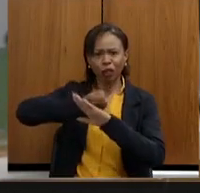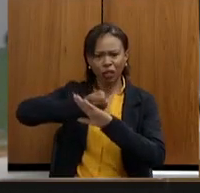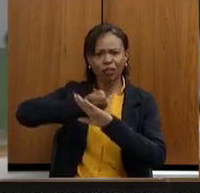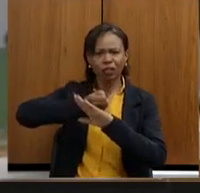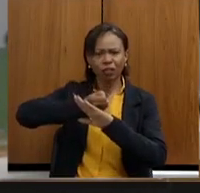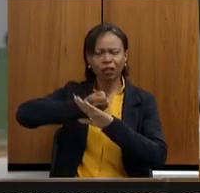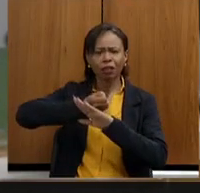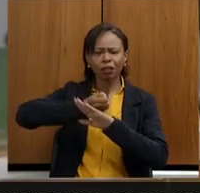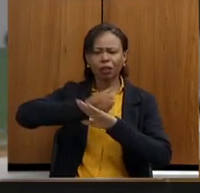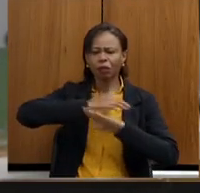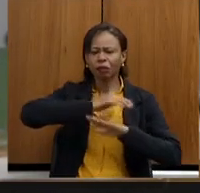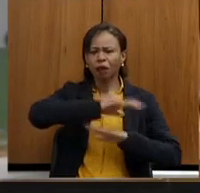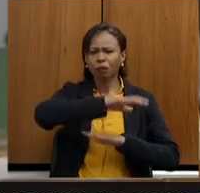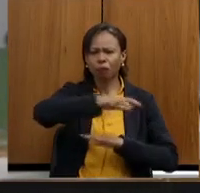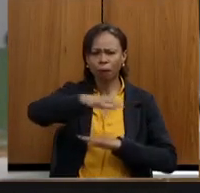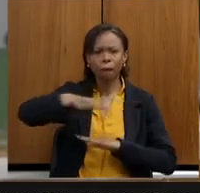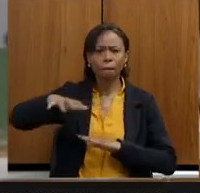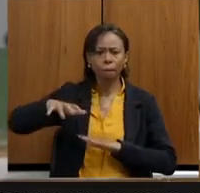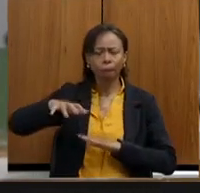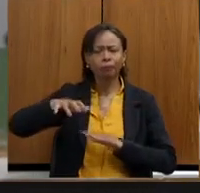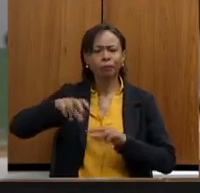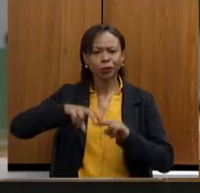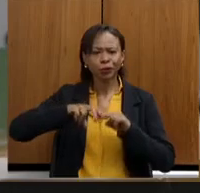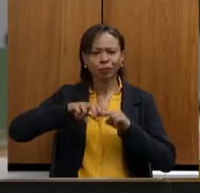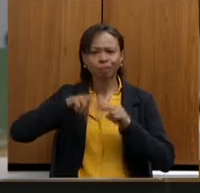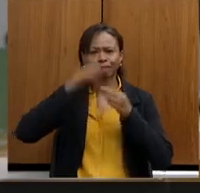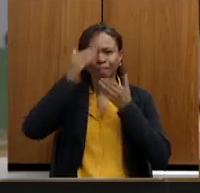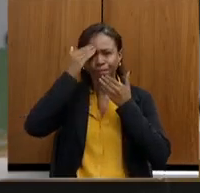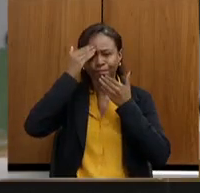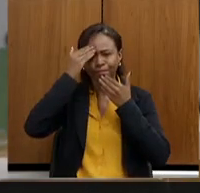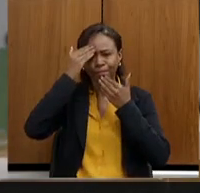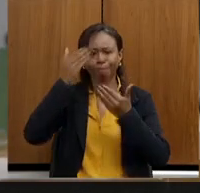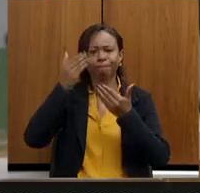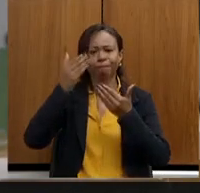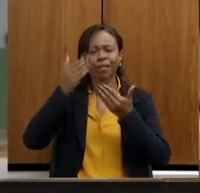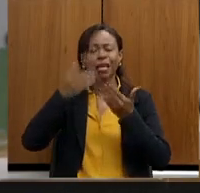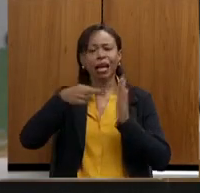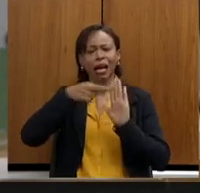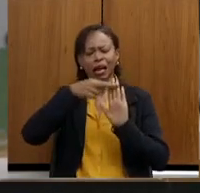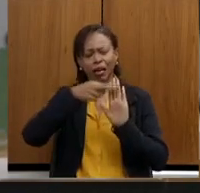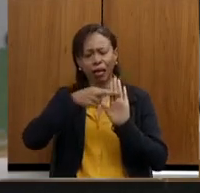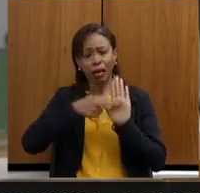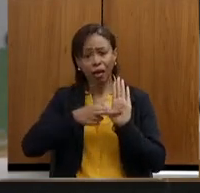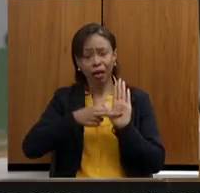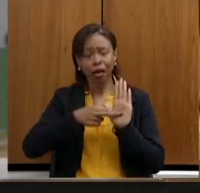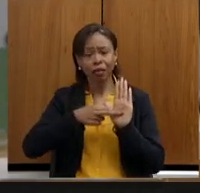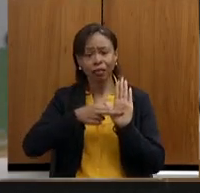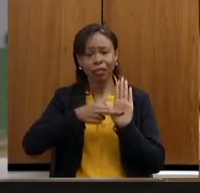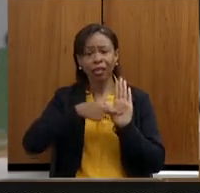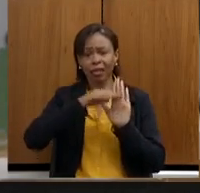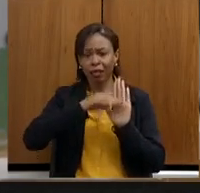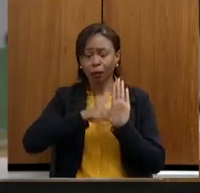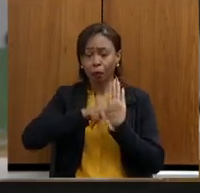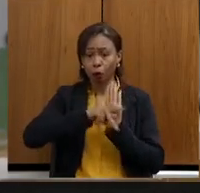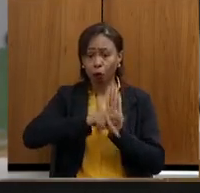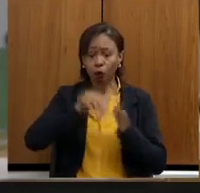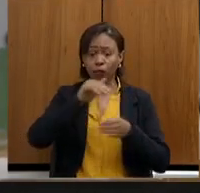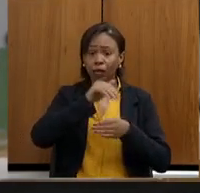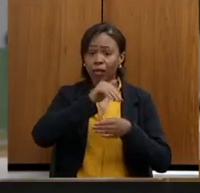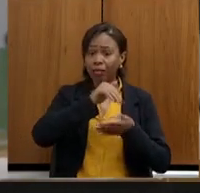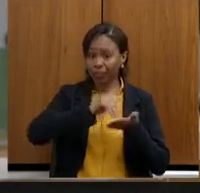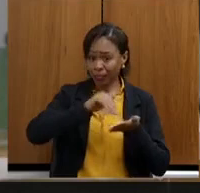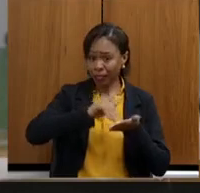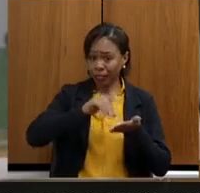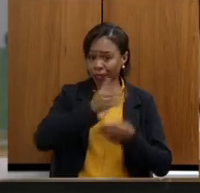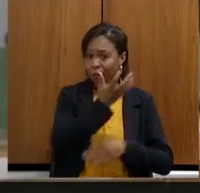eu agradeço muito a normativa que a Secretaria de Meio Ambiente soltou, que até